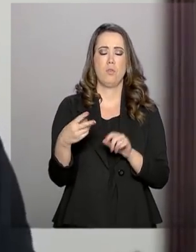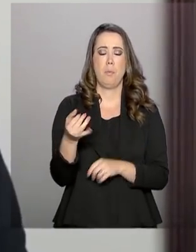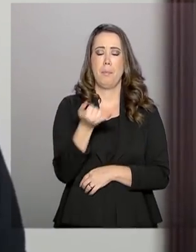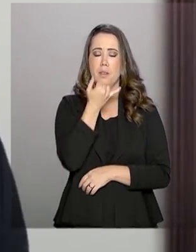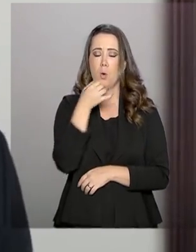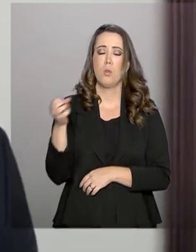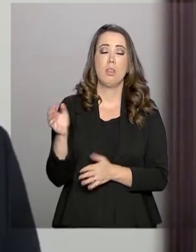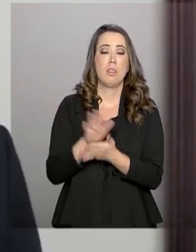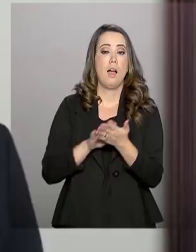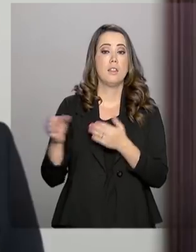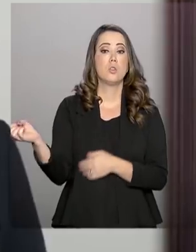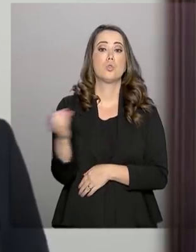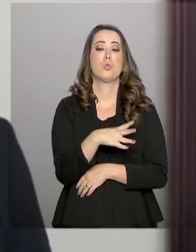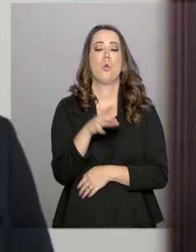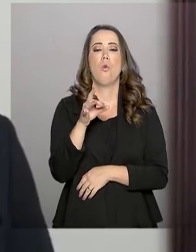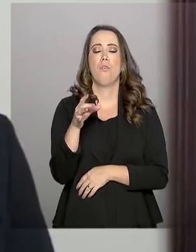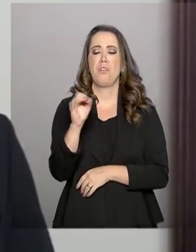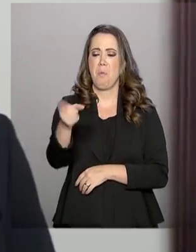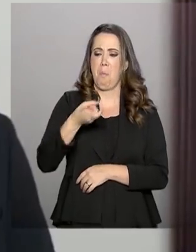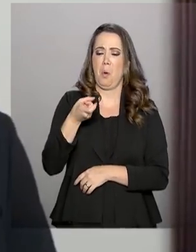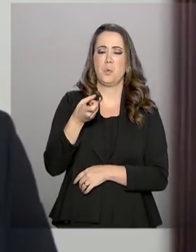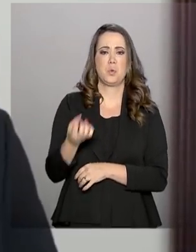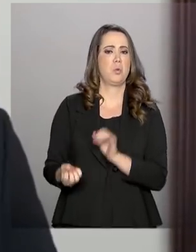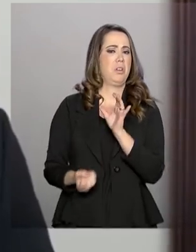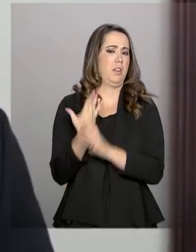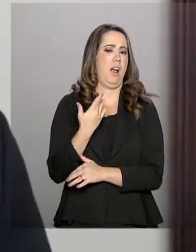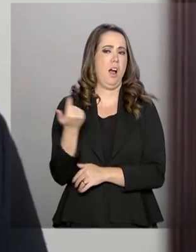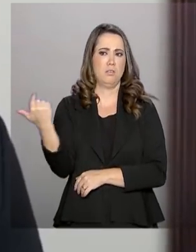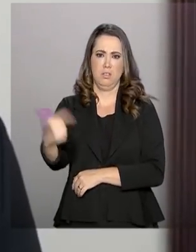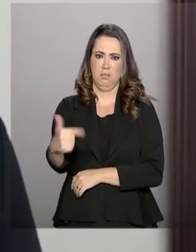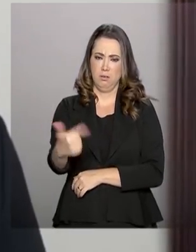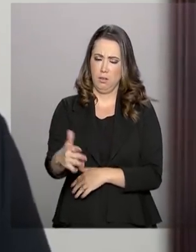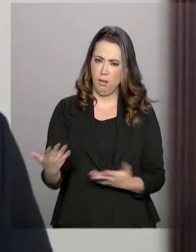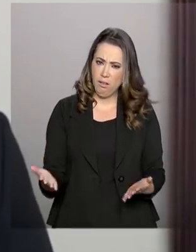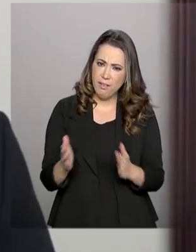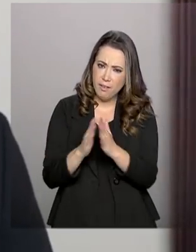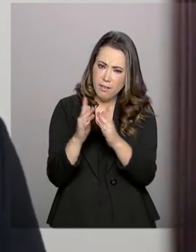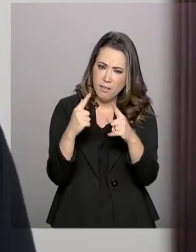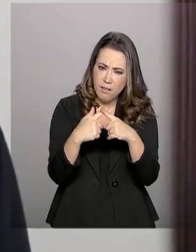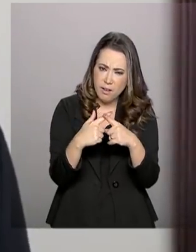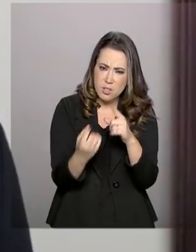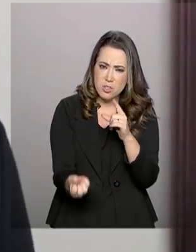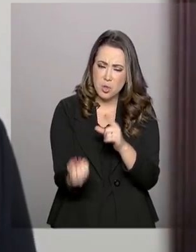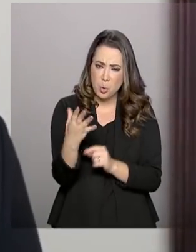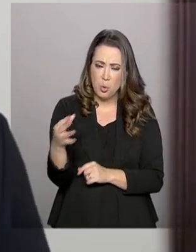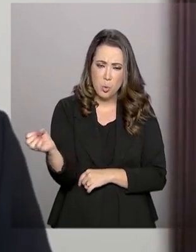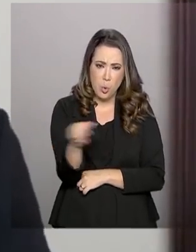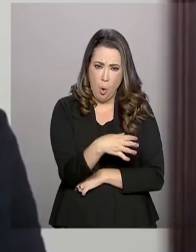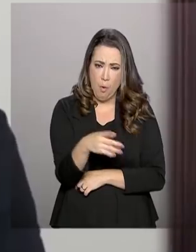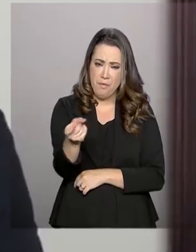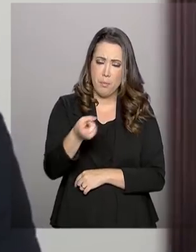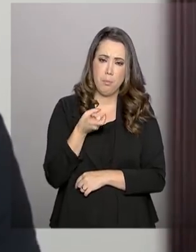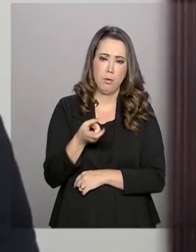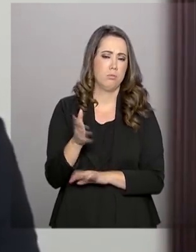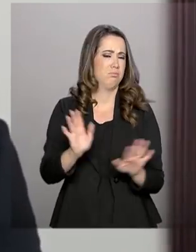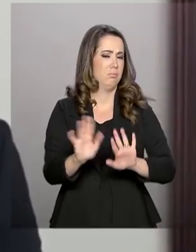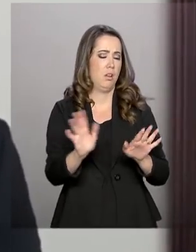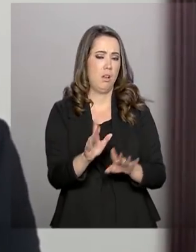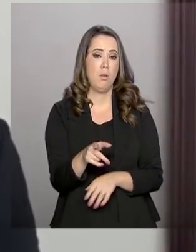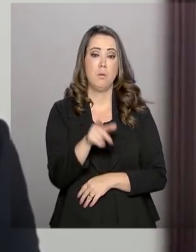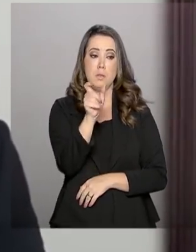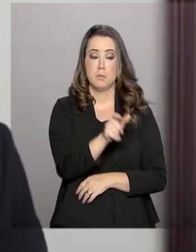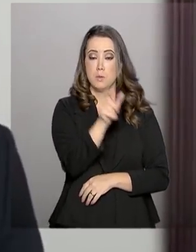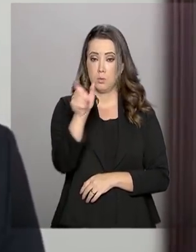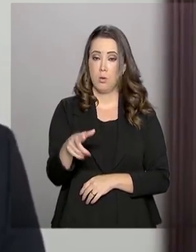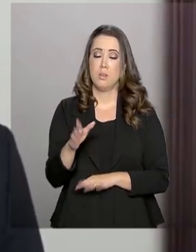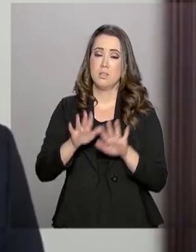especial contra as igrejas. que além de terem um excelente trabalho social prestado a toda a comunidade, reclamam eles, em